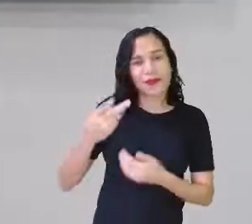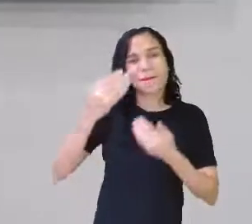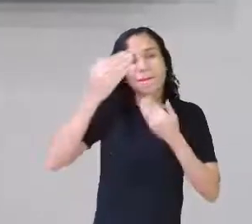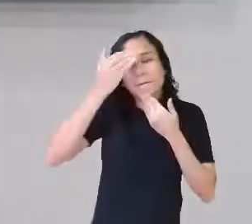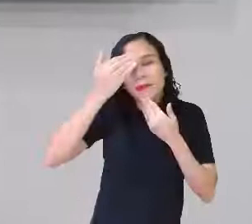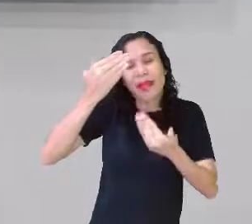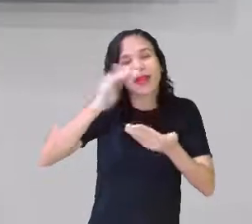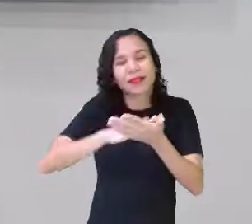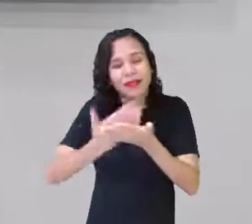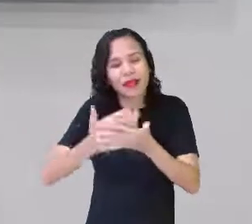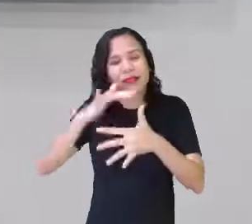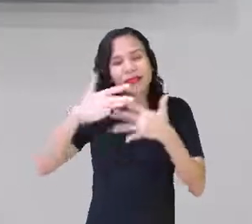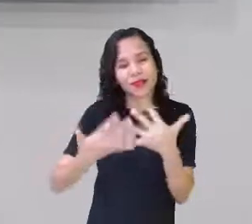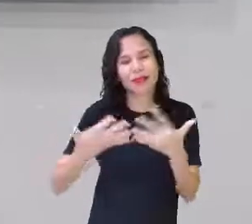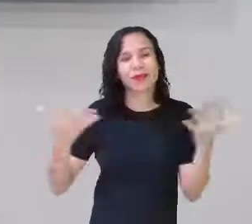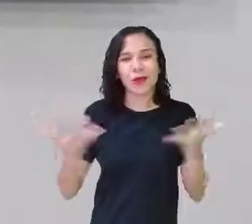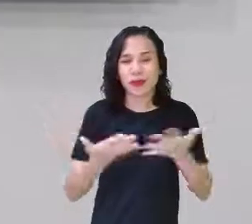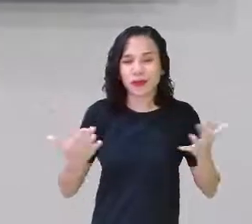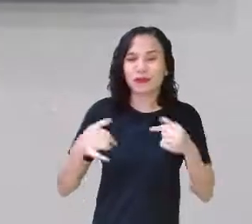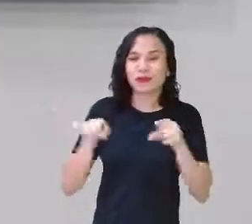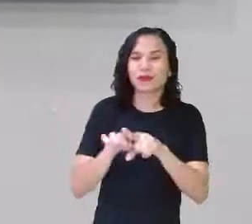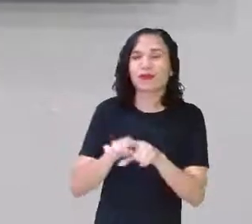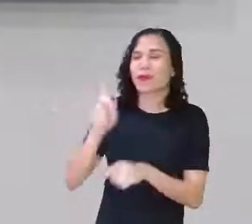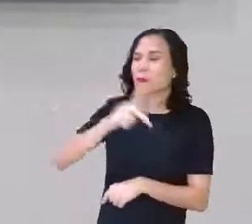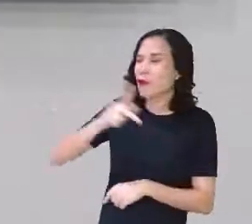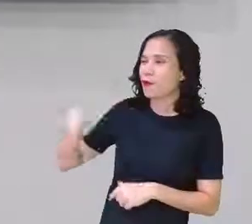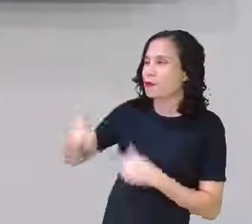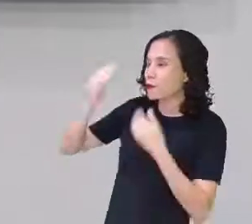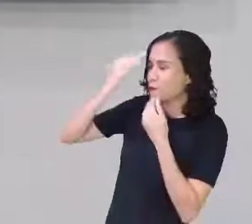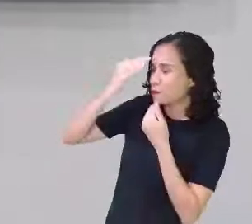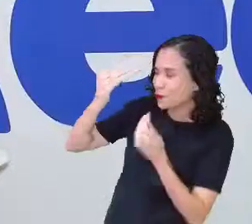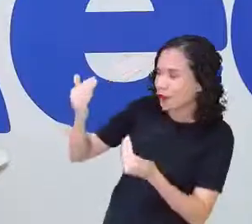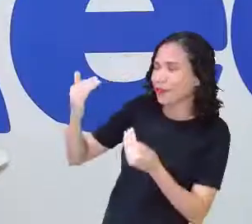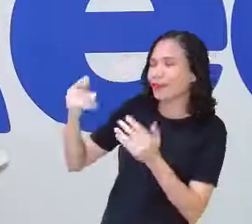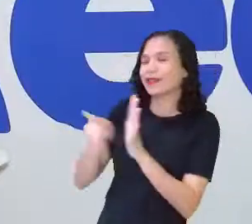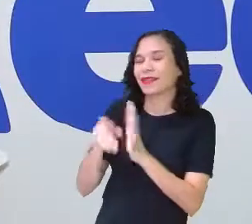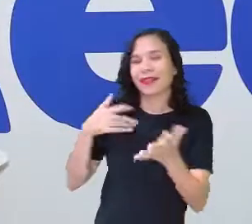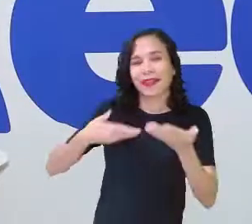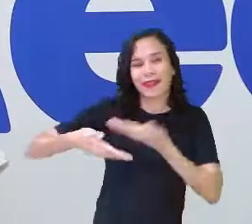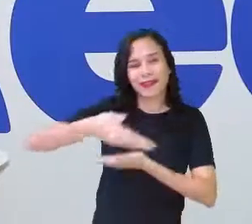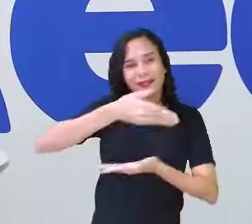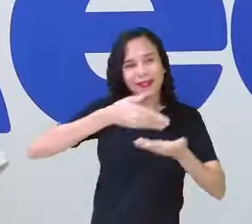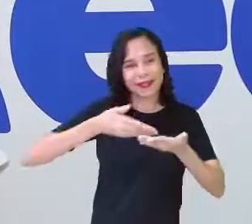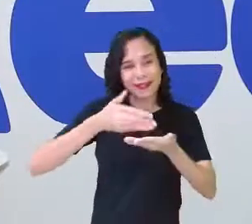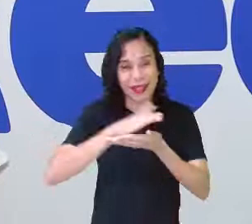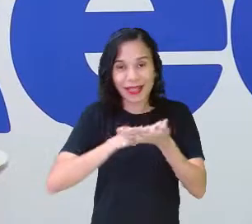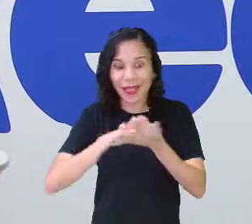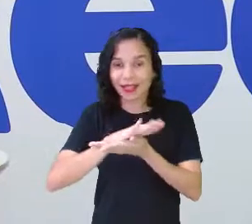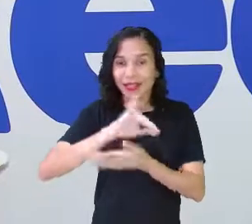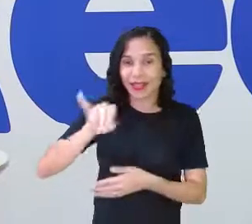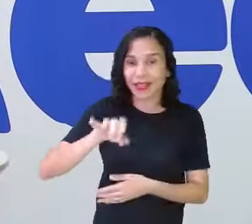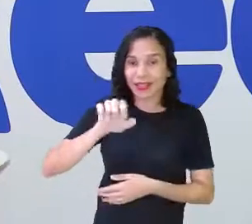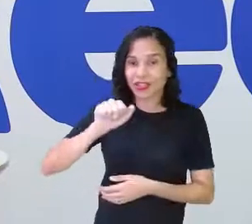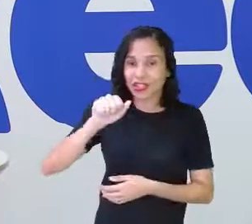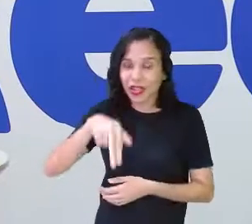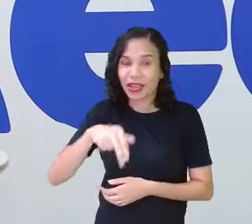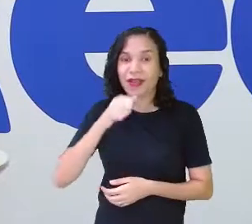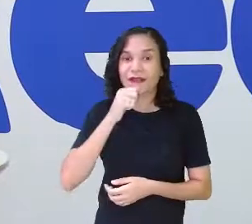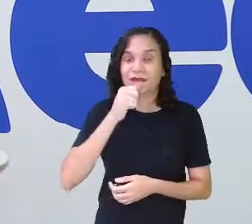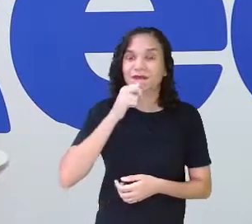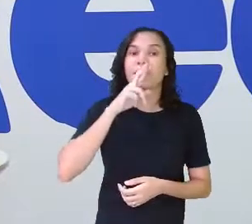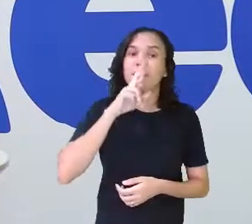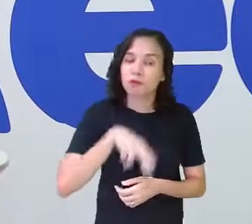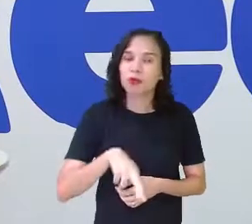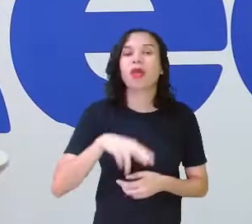muito obrigada por estar aqui com a gente hoje. Professor, obrigada pela interação aí com os estudantes. Por nada, a gente está por aqui respondendo, o leão é uma